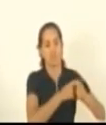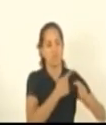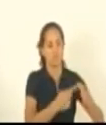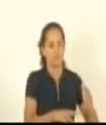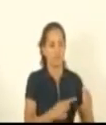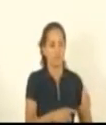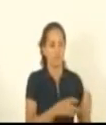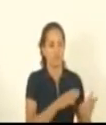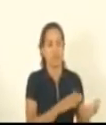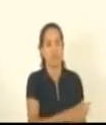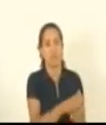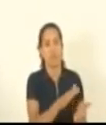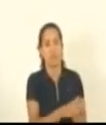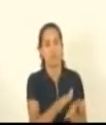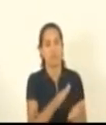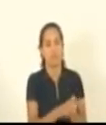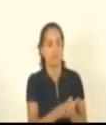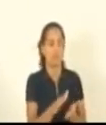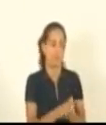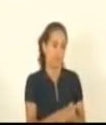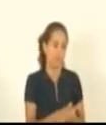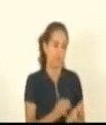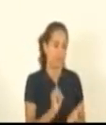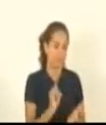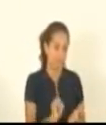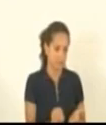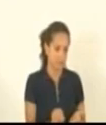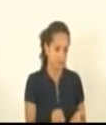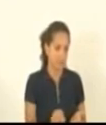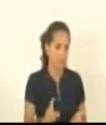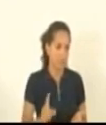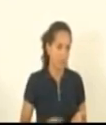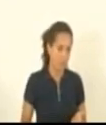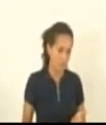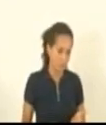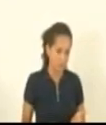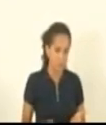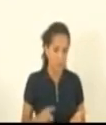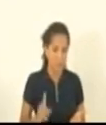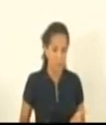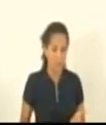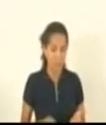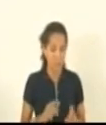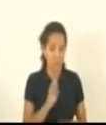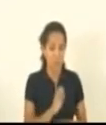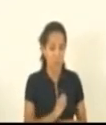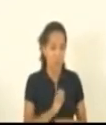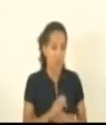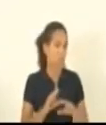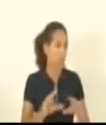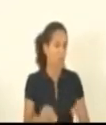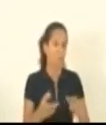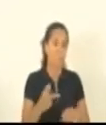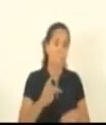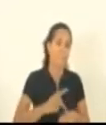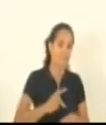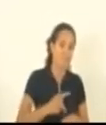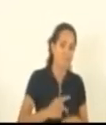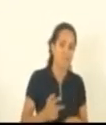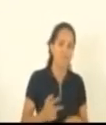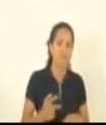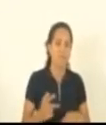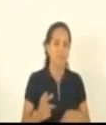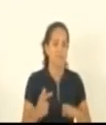gastador. Seria muito favorável a intervenção, a não intervenção do Estado, nas pedreiras, nos pequenos